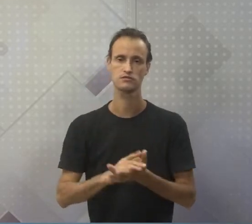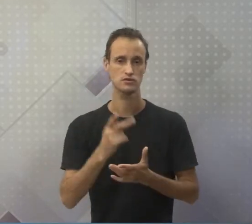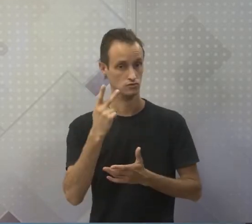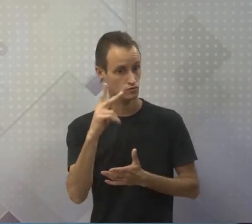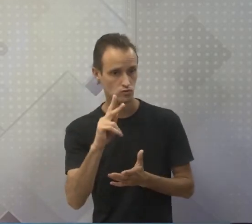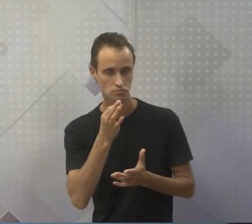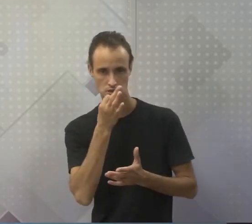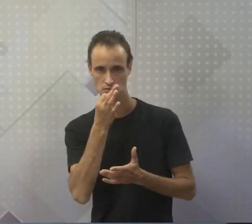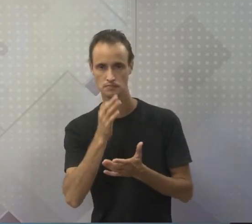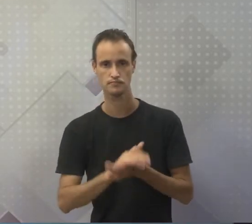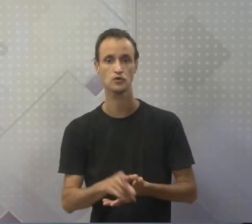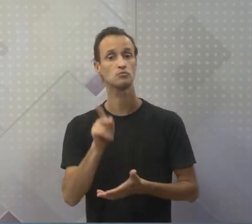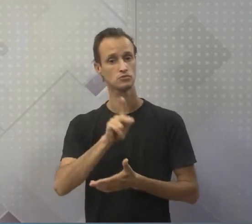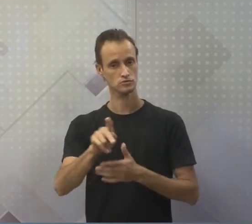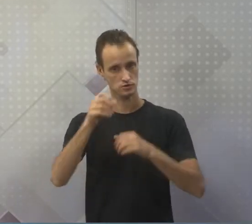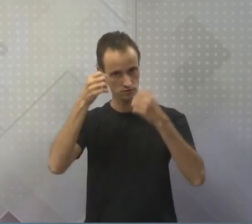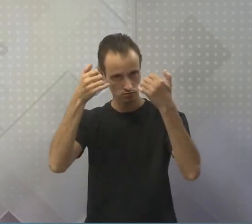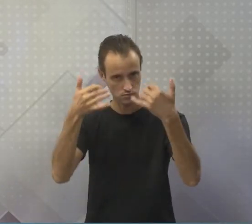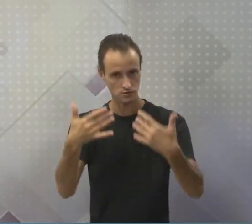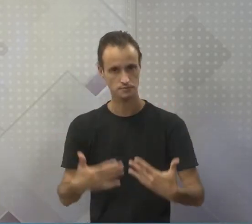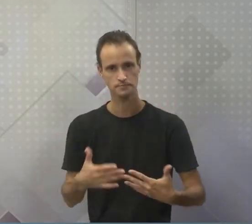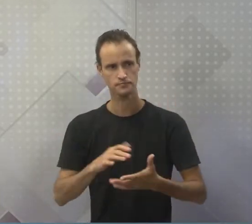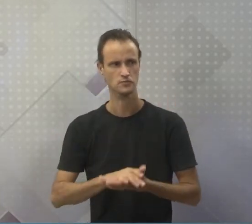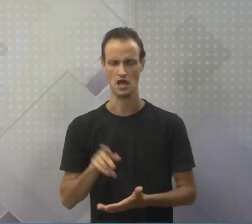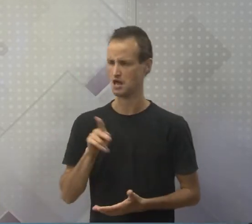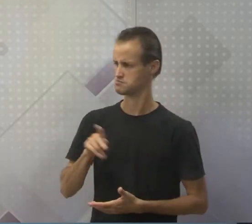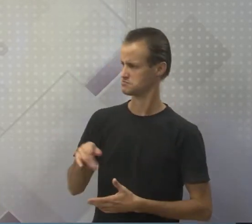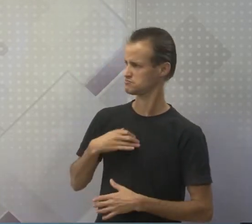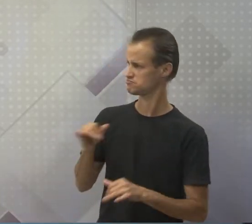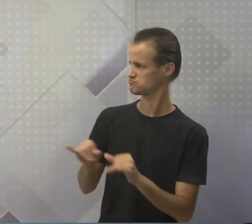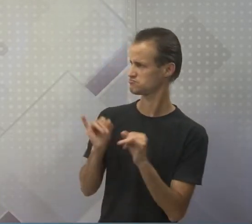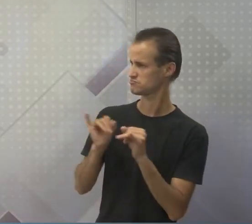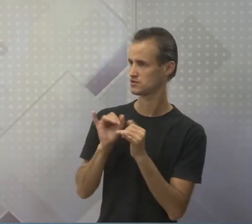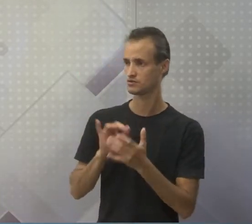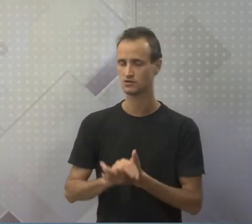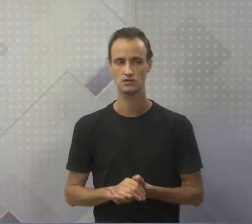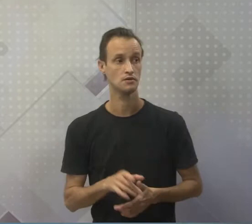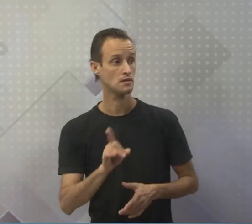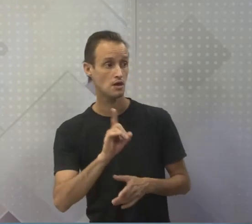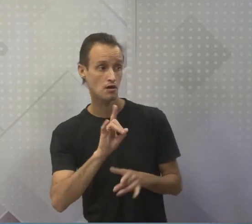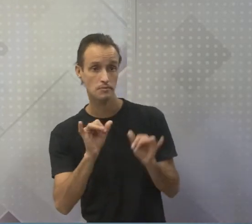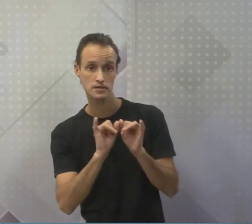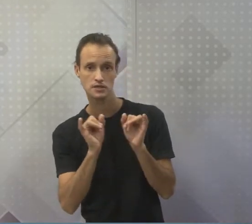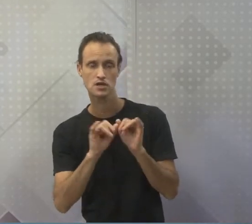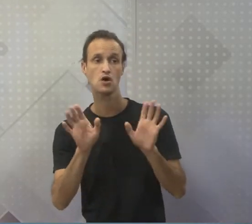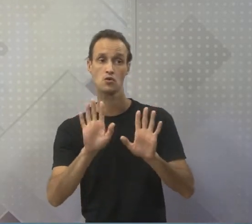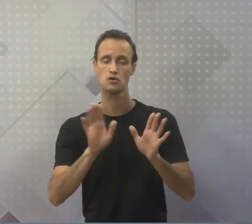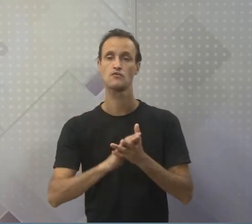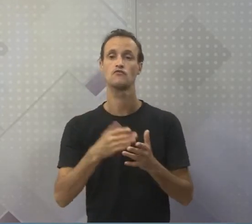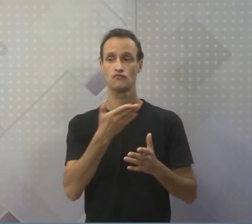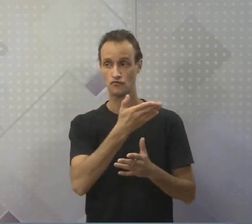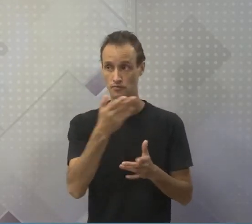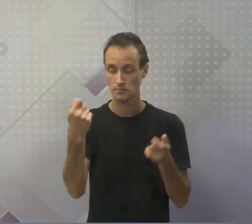professor está dizendo isso para você. Ah, professor, isso é besteira. Não, não é besteira. Porque você tem que entender que o